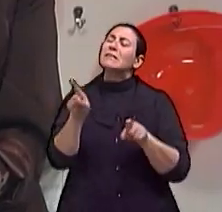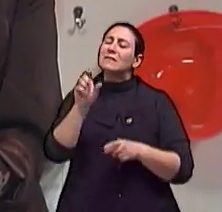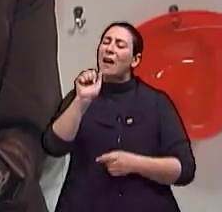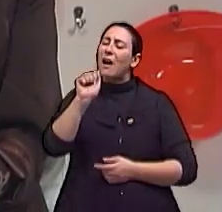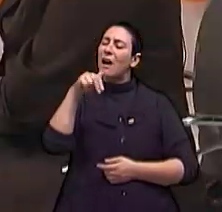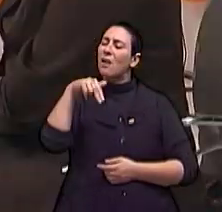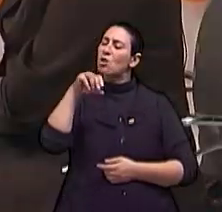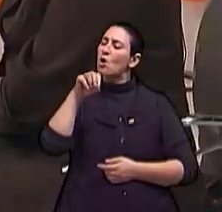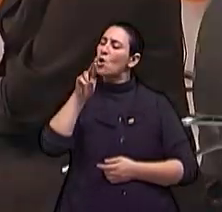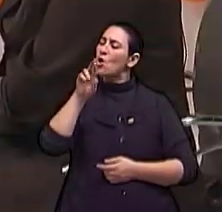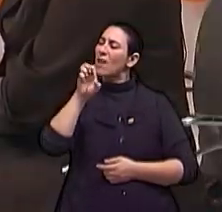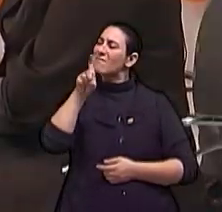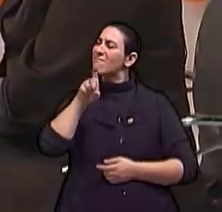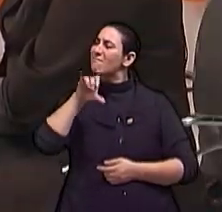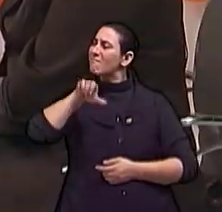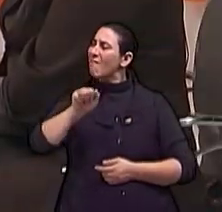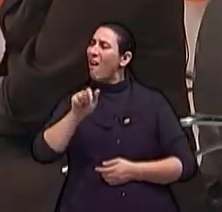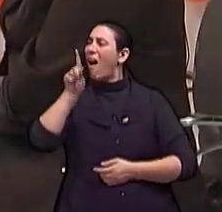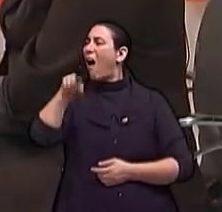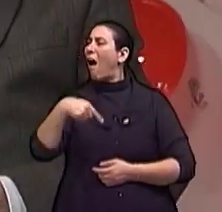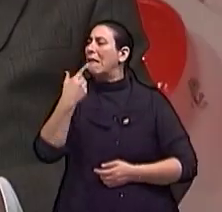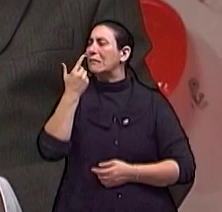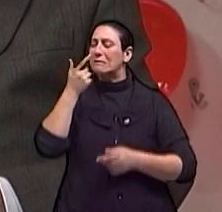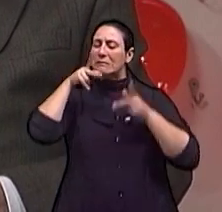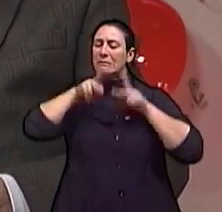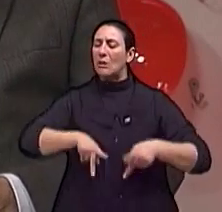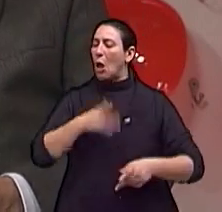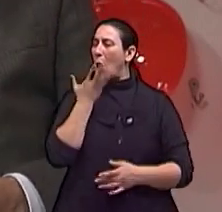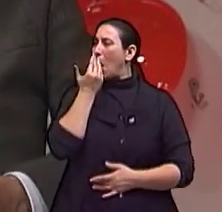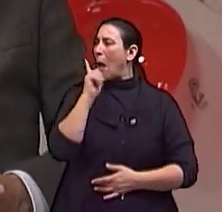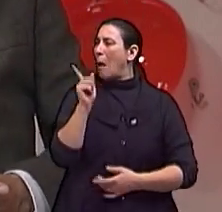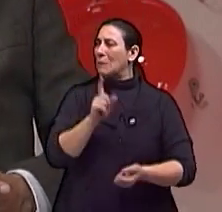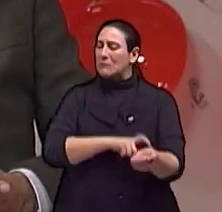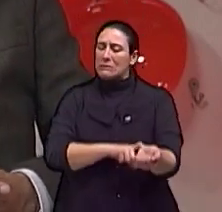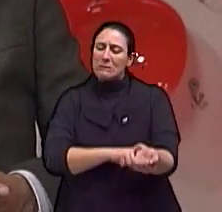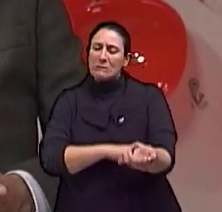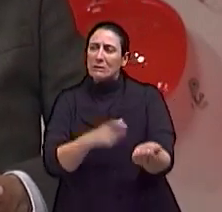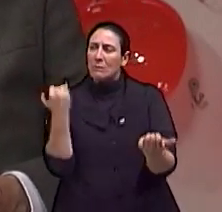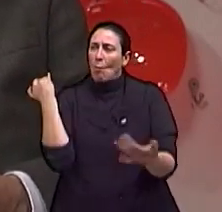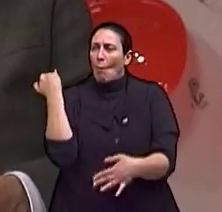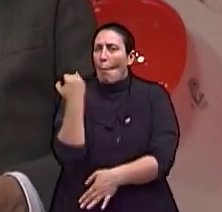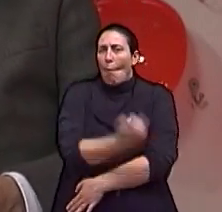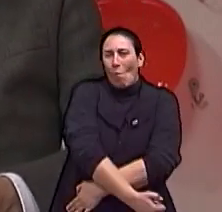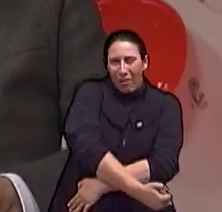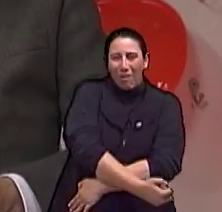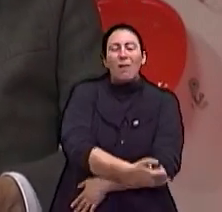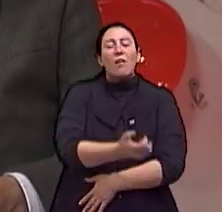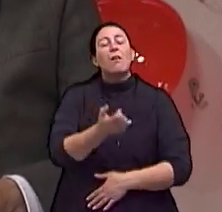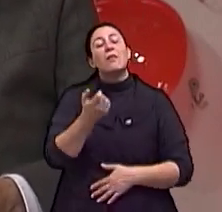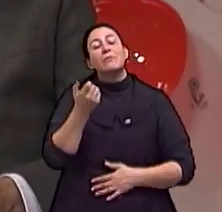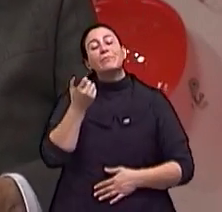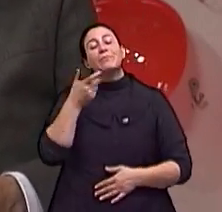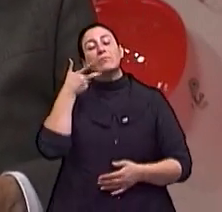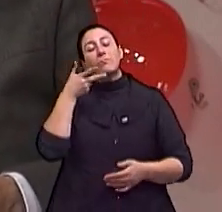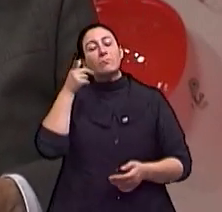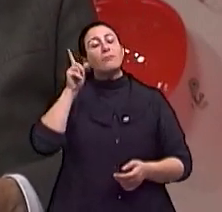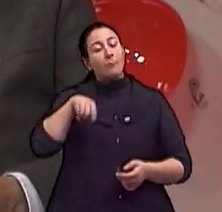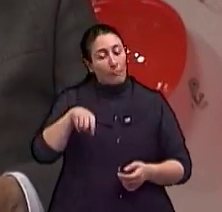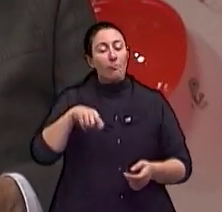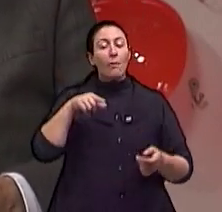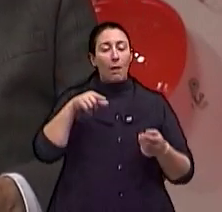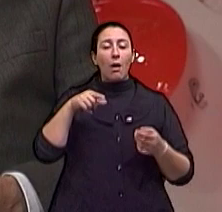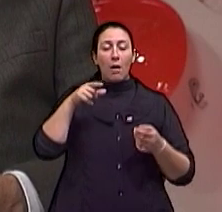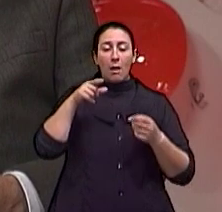se usa fora do país? Para a anorexia? A anorexia nervosa, eu tenho lido um pouco sobre isso, né? Porque eles têm feito mais alguns, inclusive